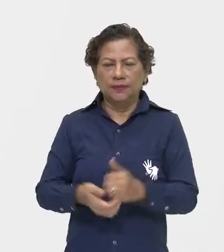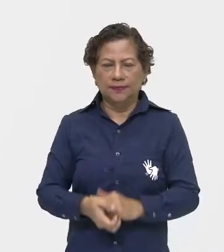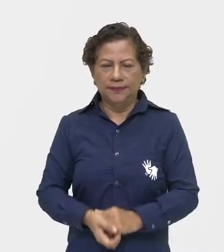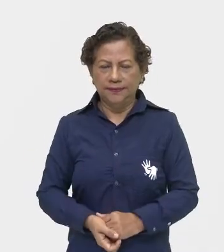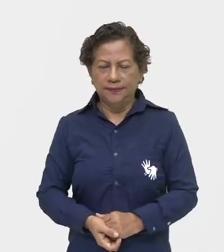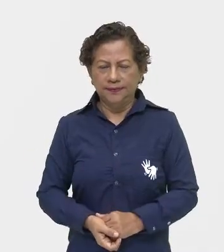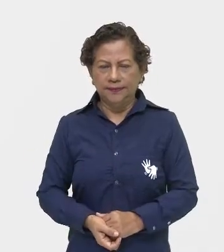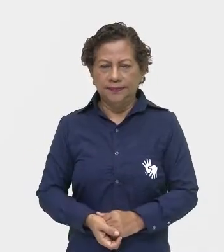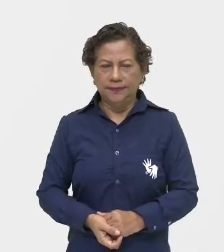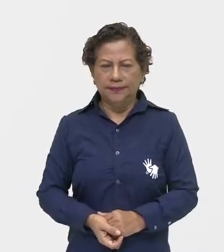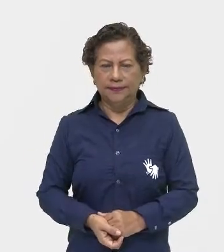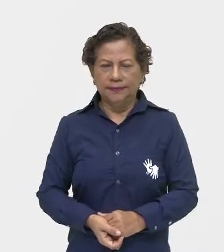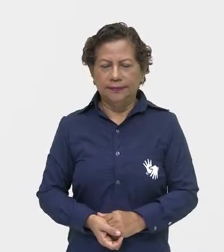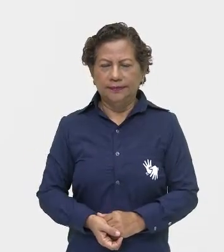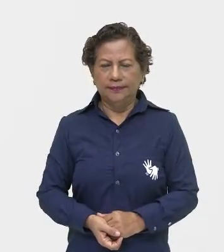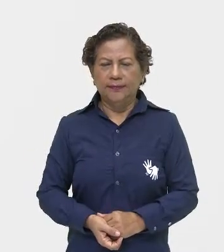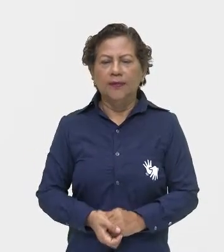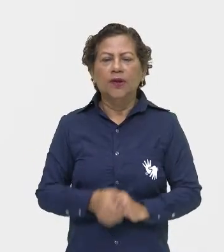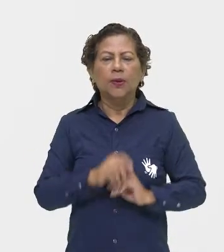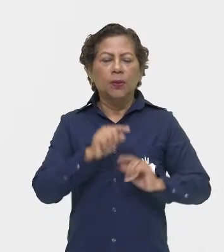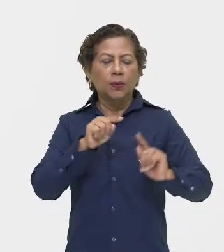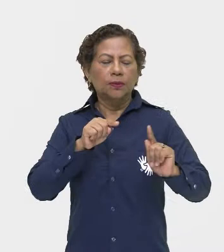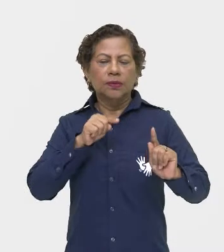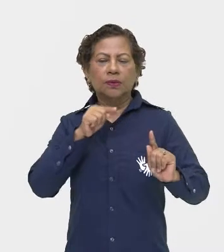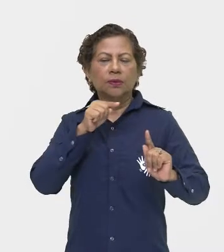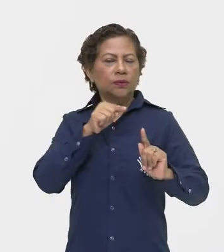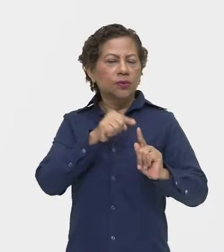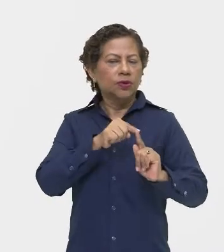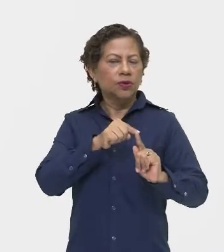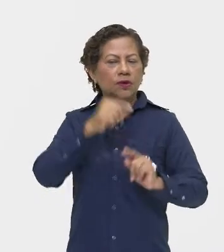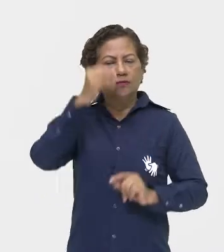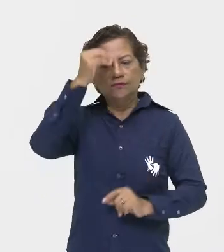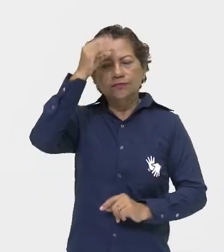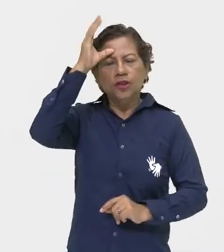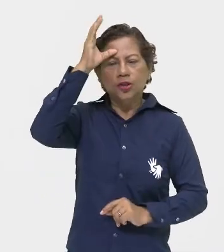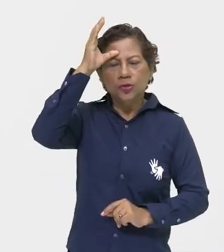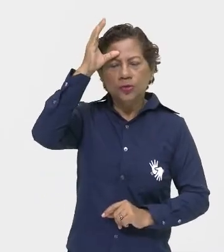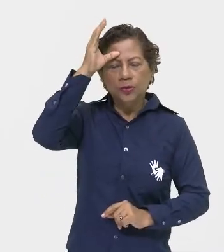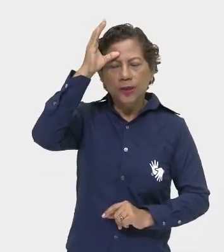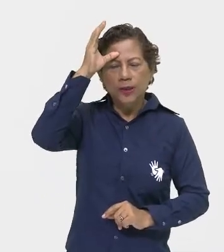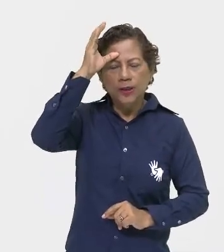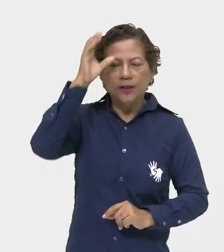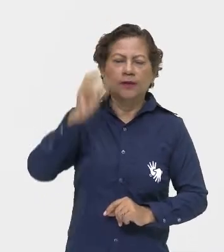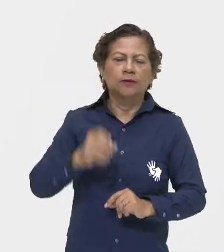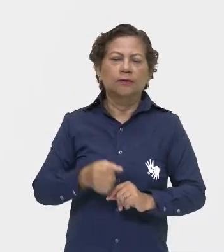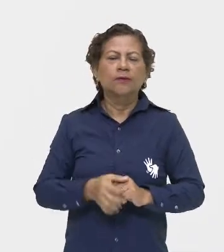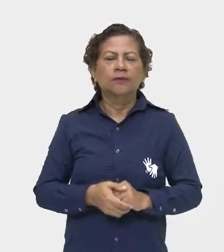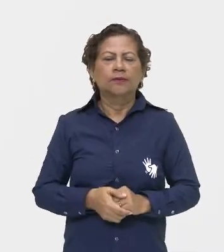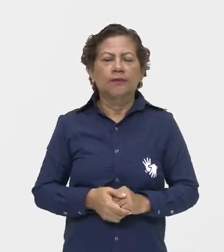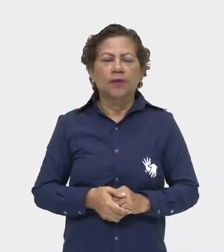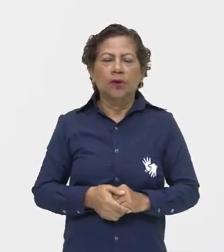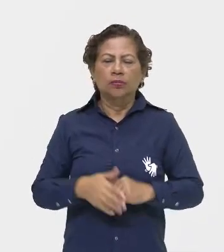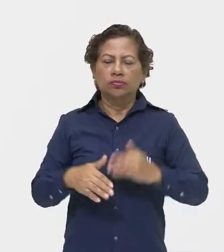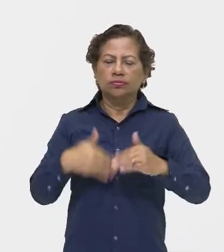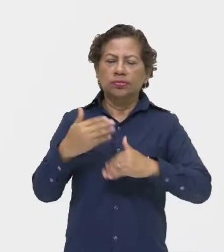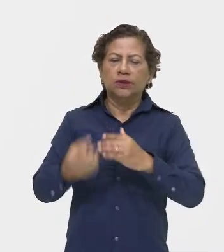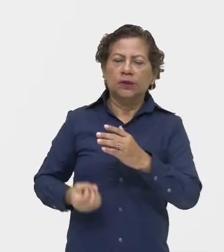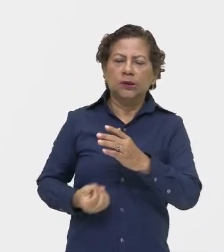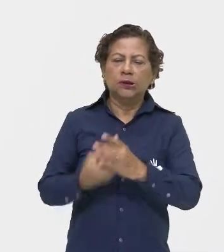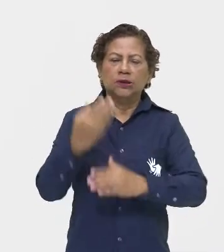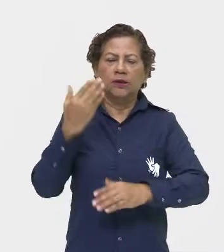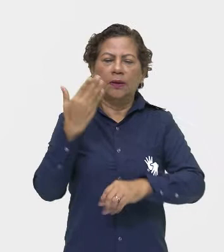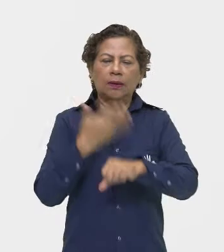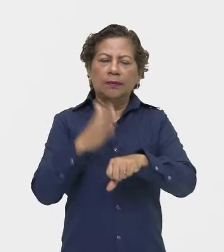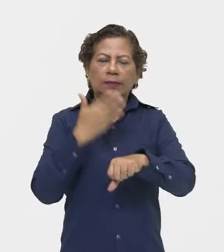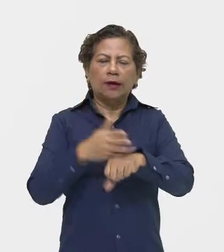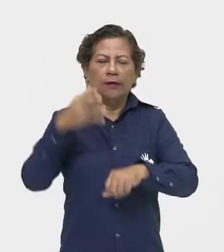Então, o nosso objeto de conhecimento, na nossa aula 15, diz o seguinte, processos de criação, práticas e